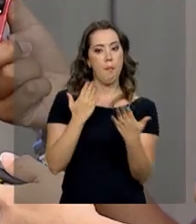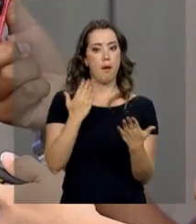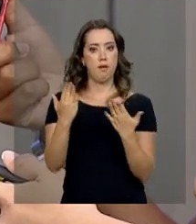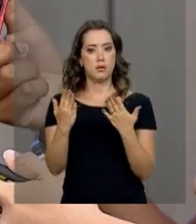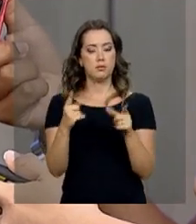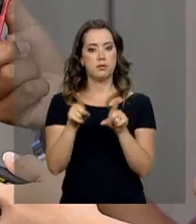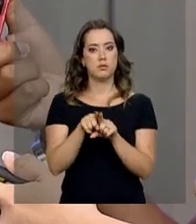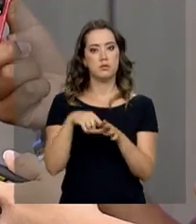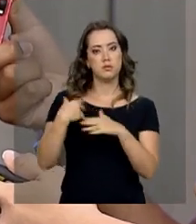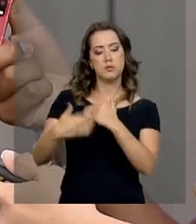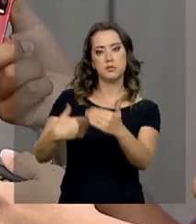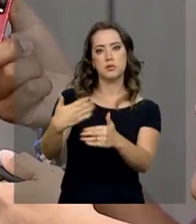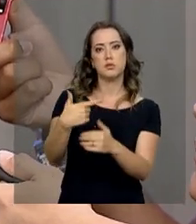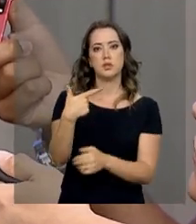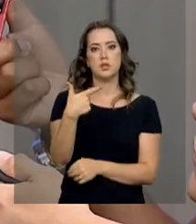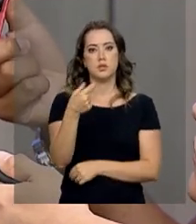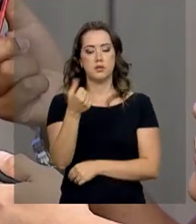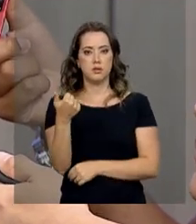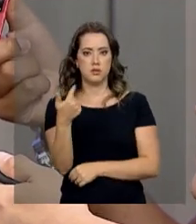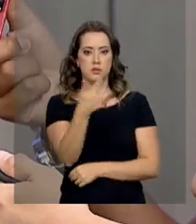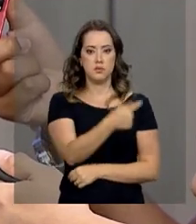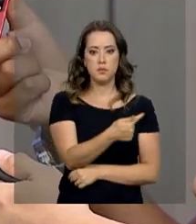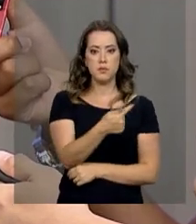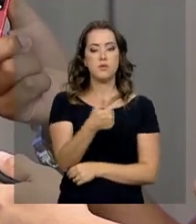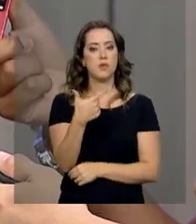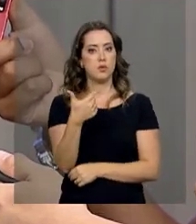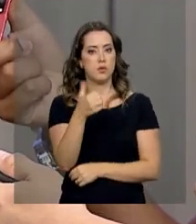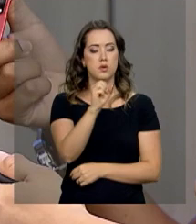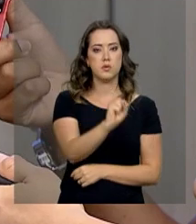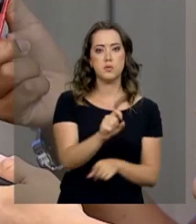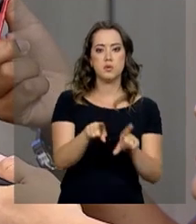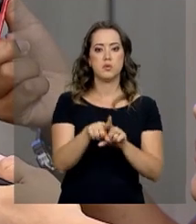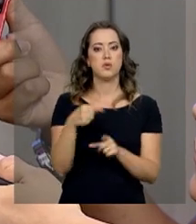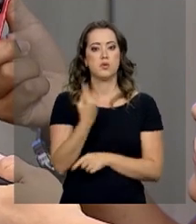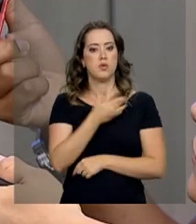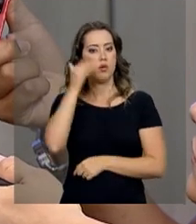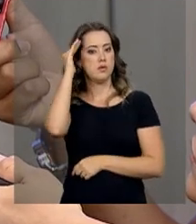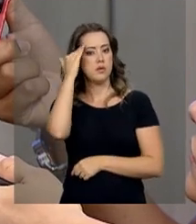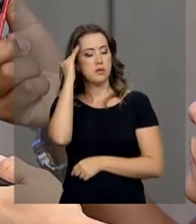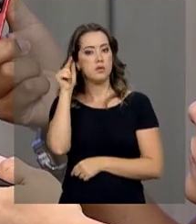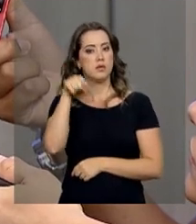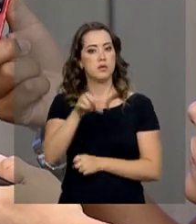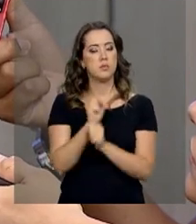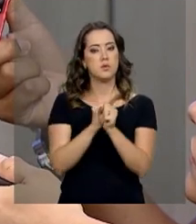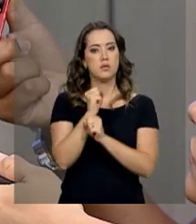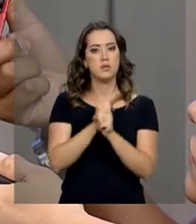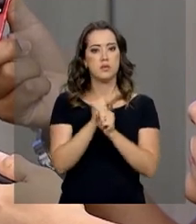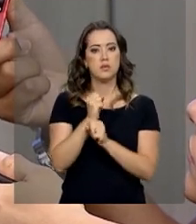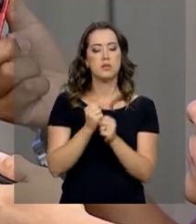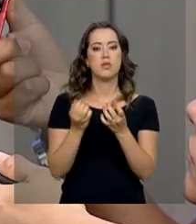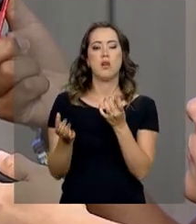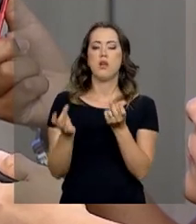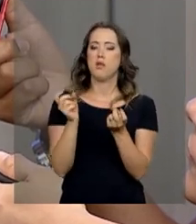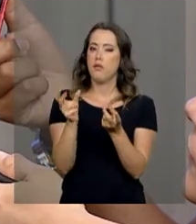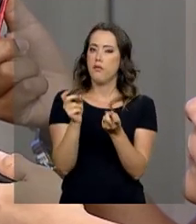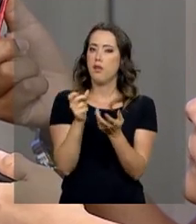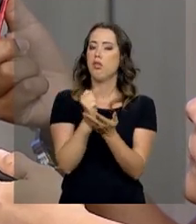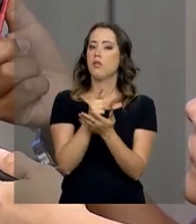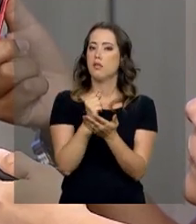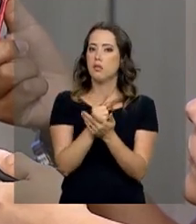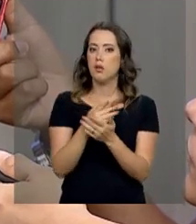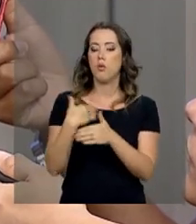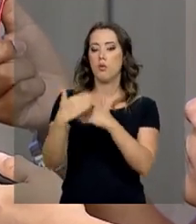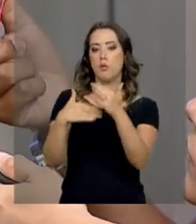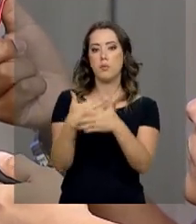no desempenho de 2017 e de 2018, nós entendemos que, neste ano, a balança comercial tem um desempenho mais